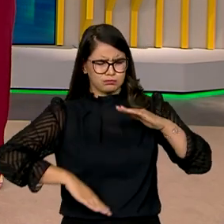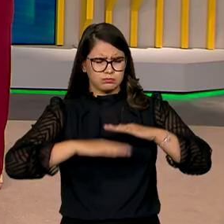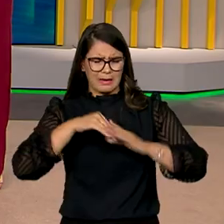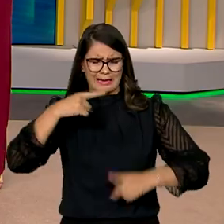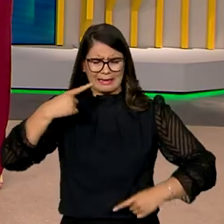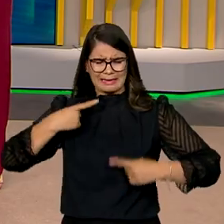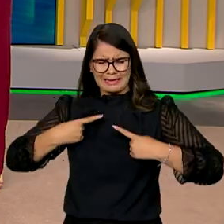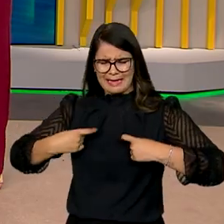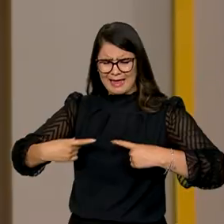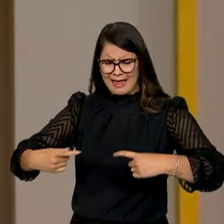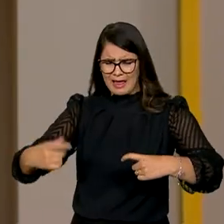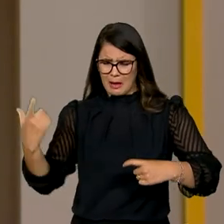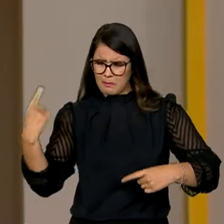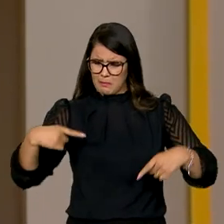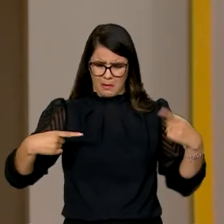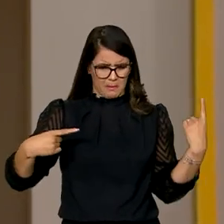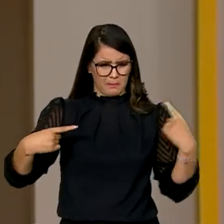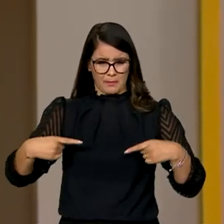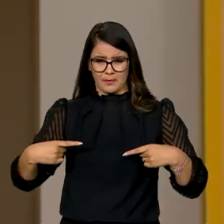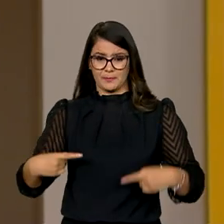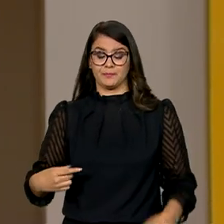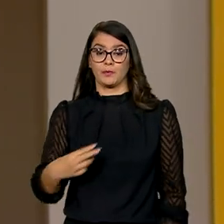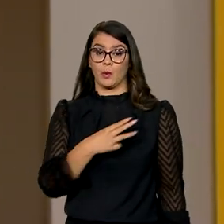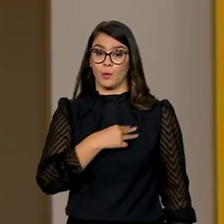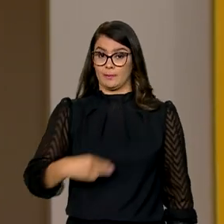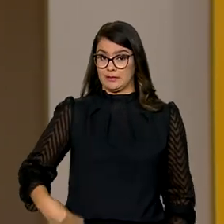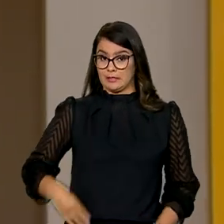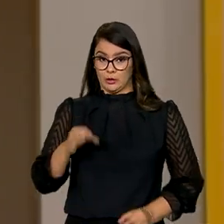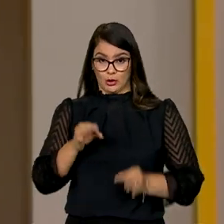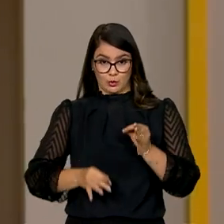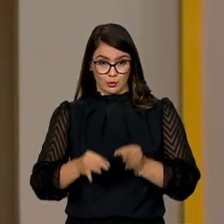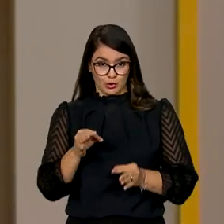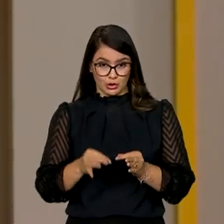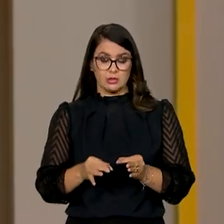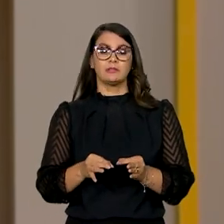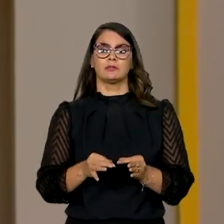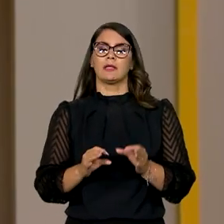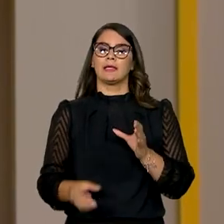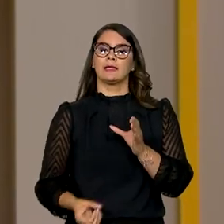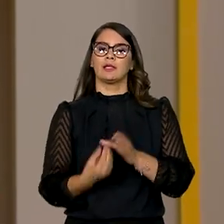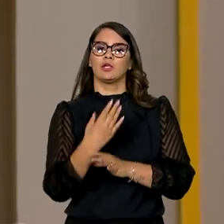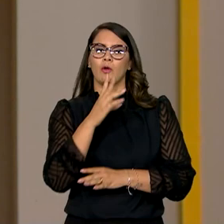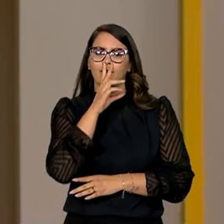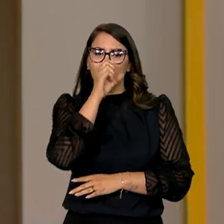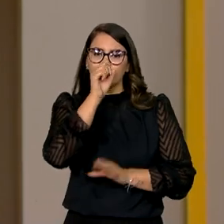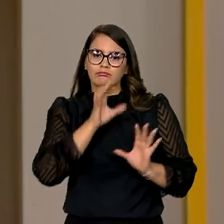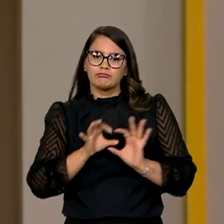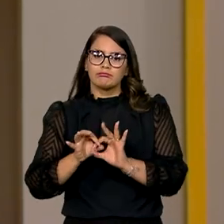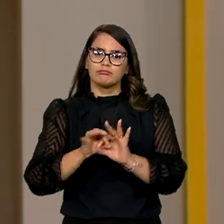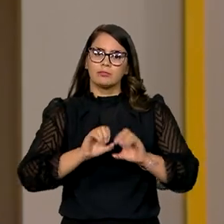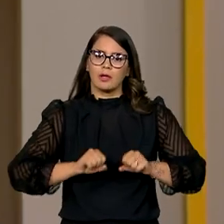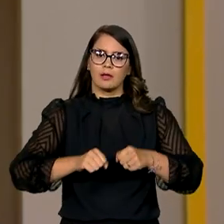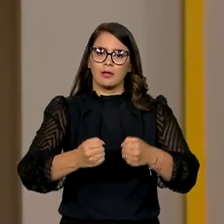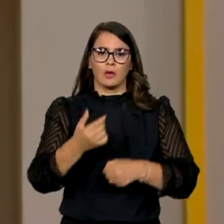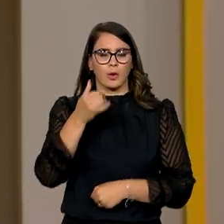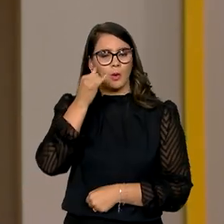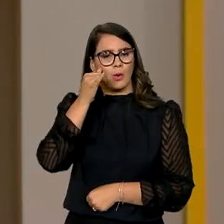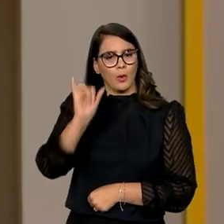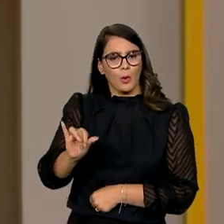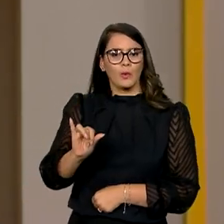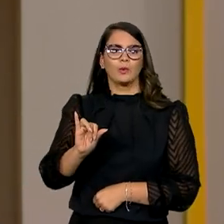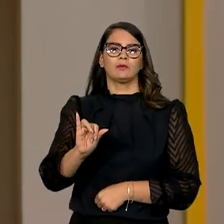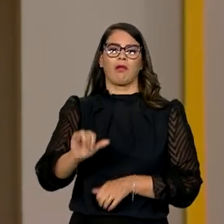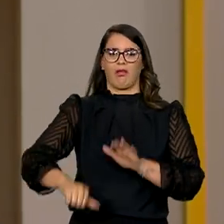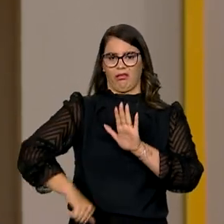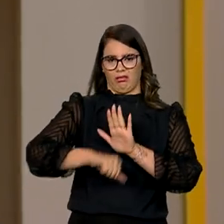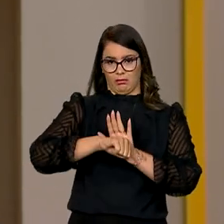guerra entre facções. O Ministério da Justiça e Segurança Pública instalou a Força Integrada de Combate ao Crime Organizado.